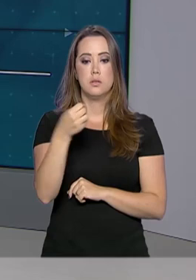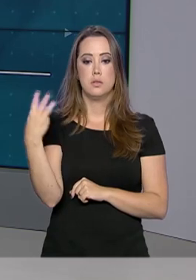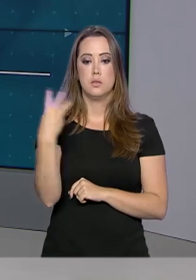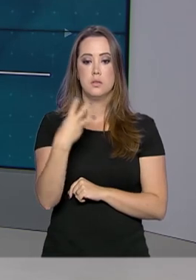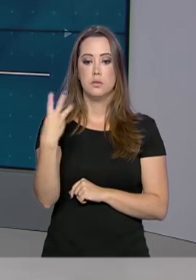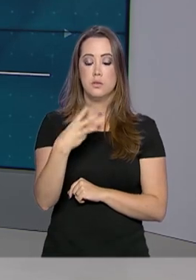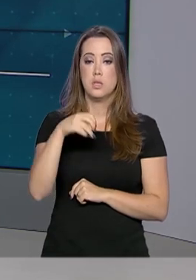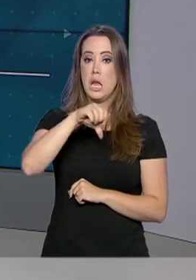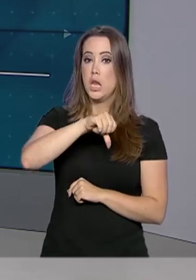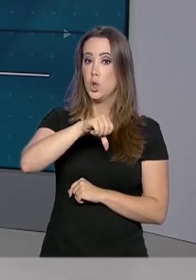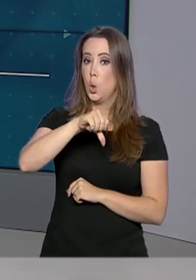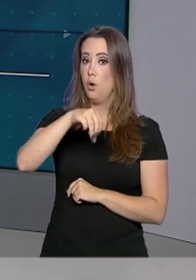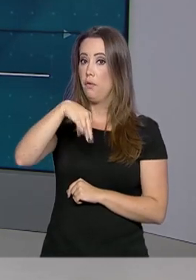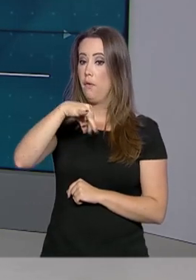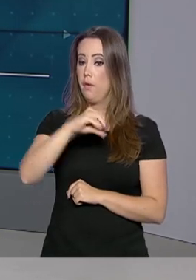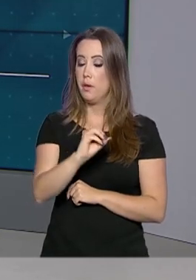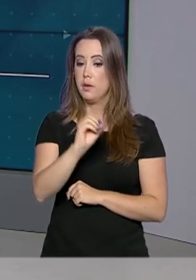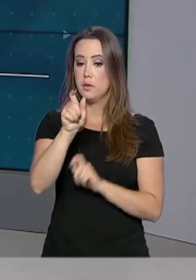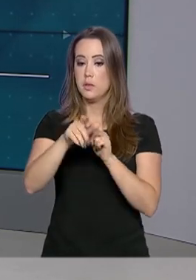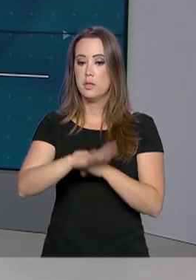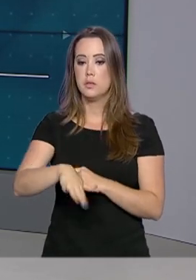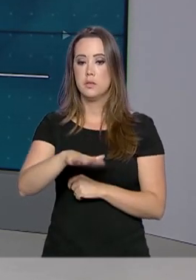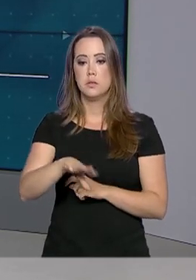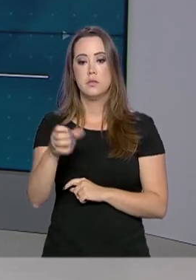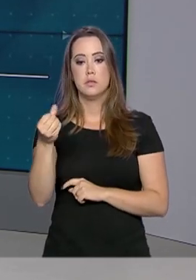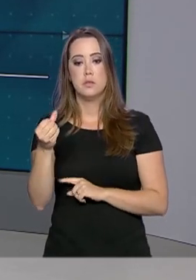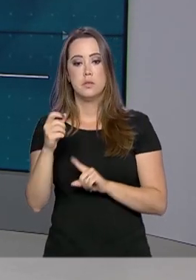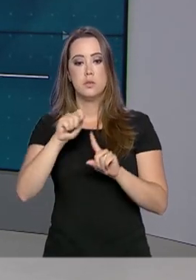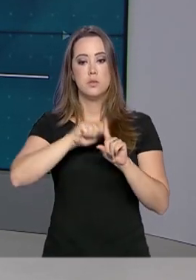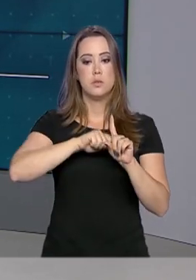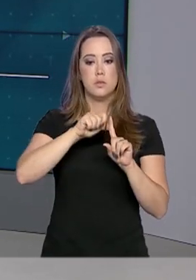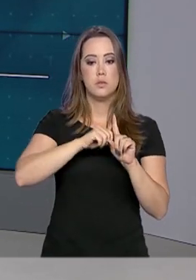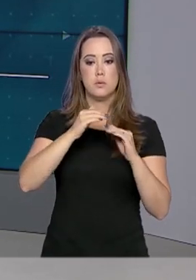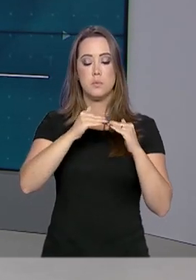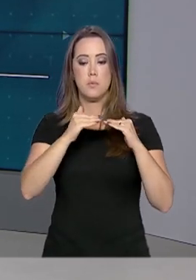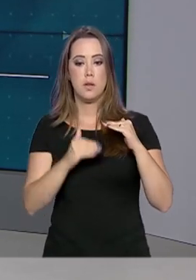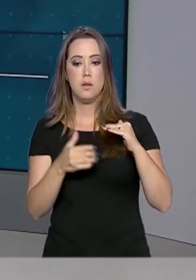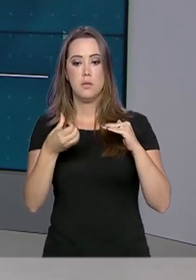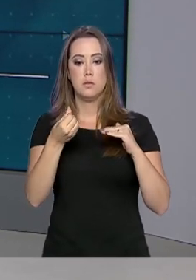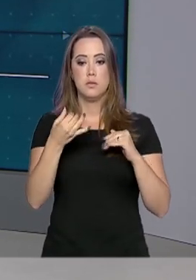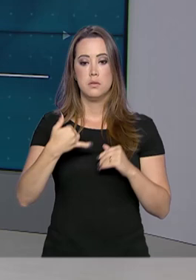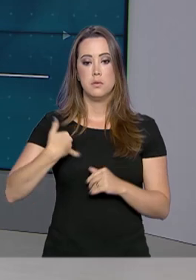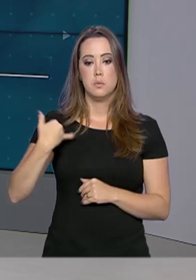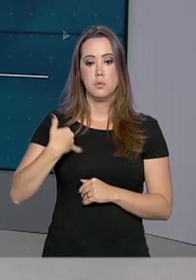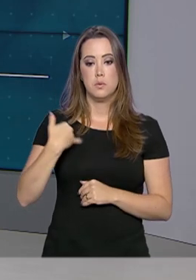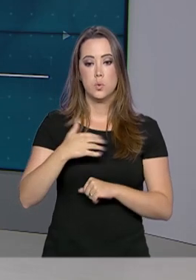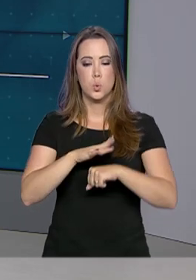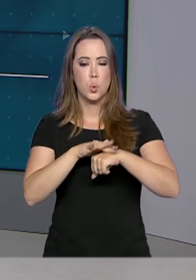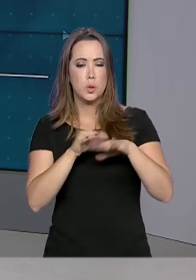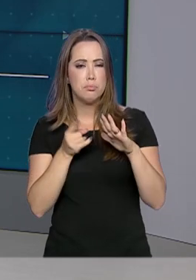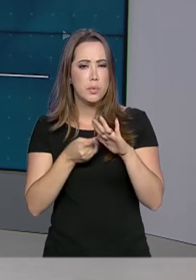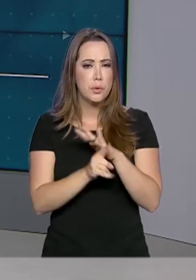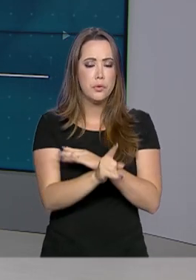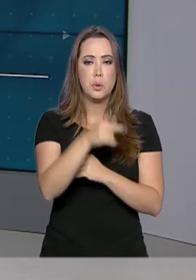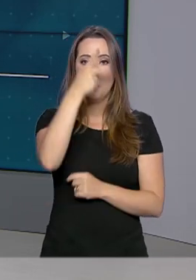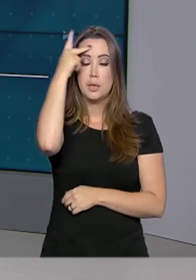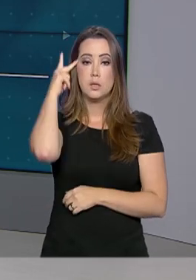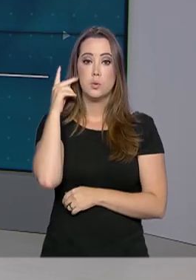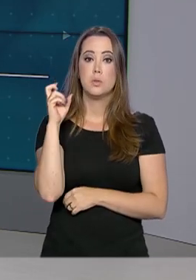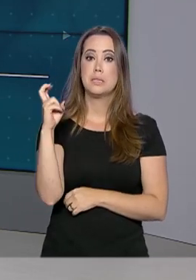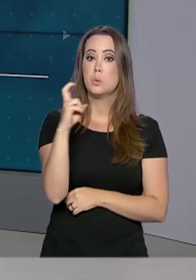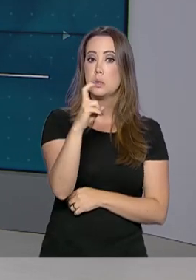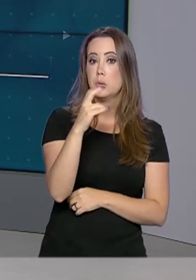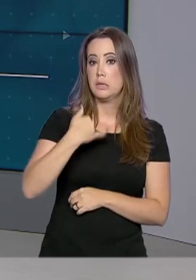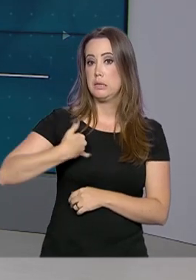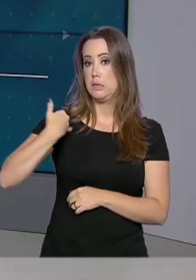fase, 9 de maio, para atender crianças de 6 meses a menores de 6 anos, doentes crônicos, pessoas com 55